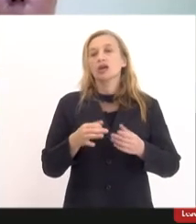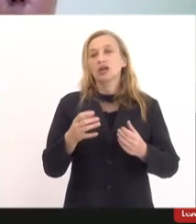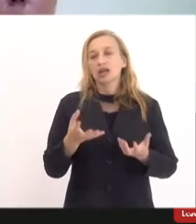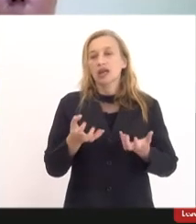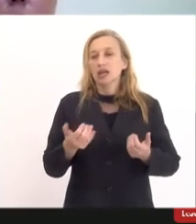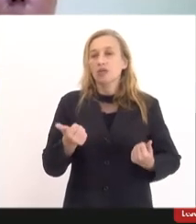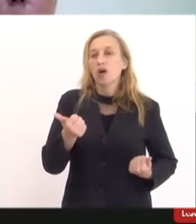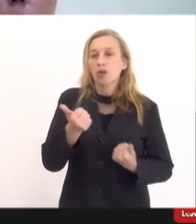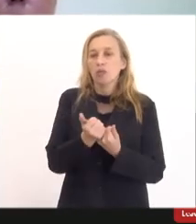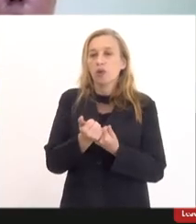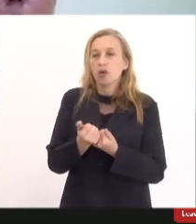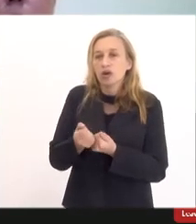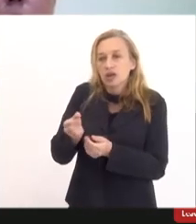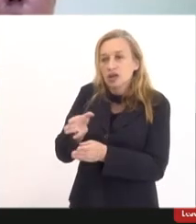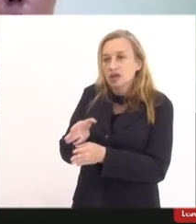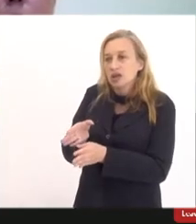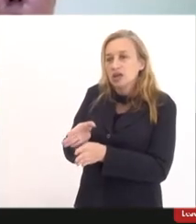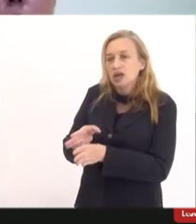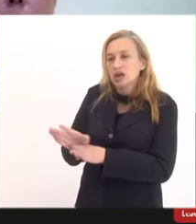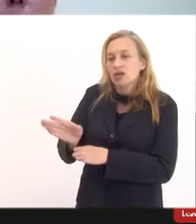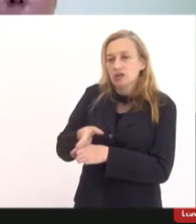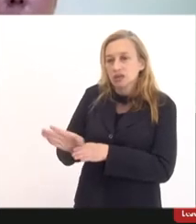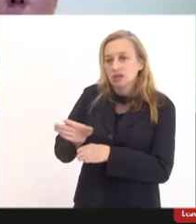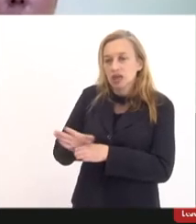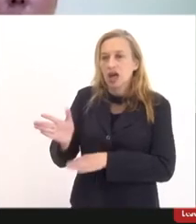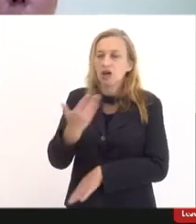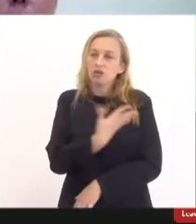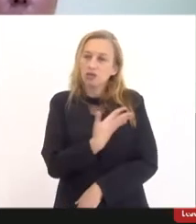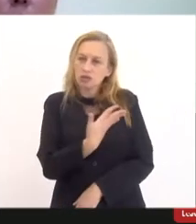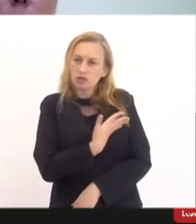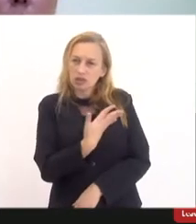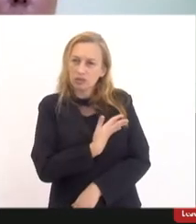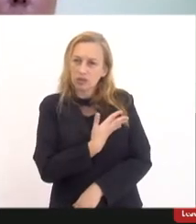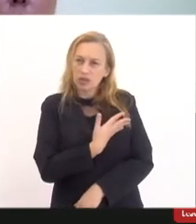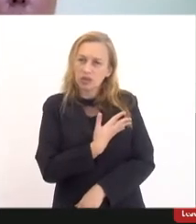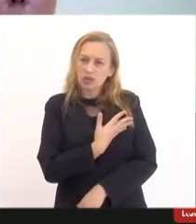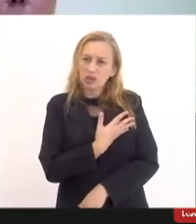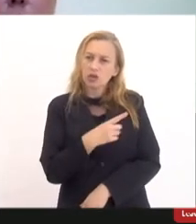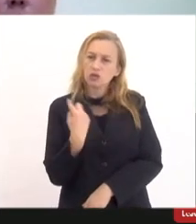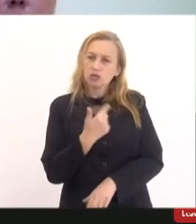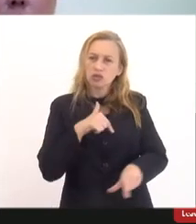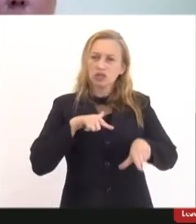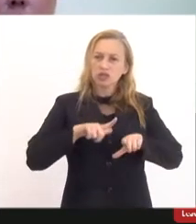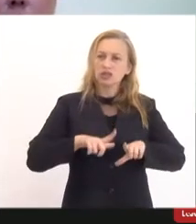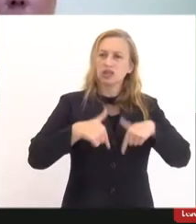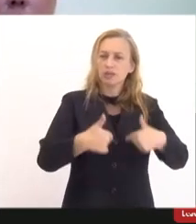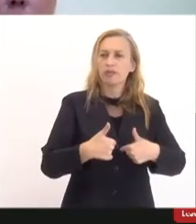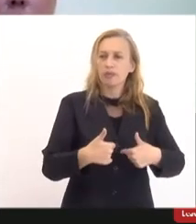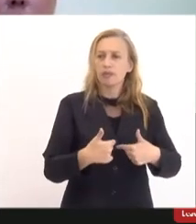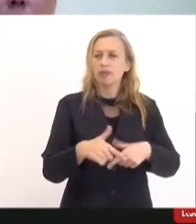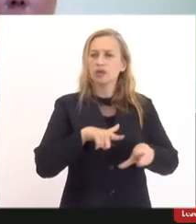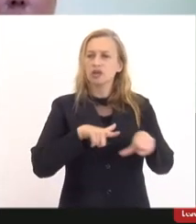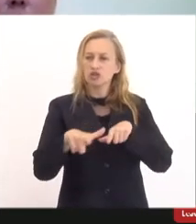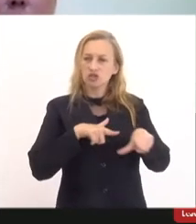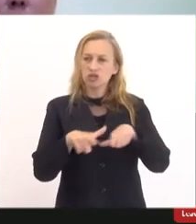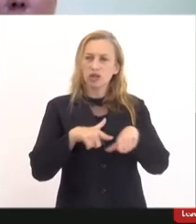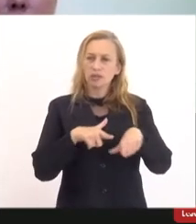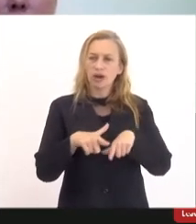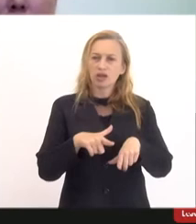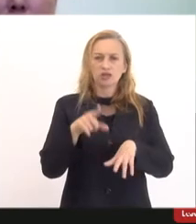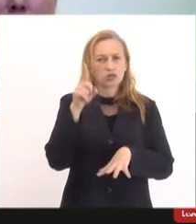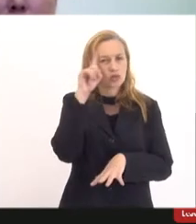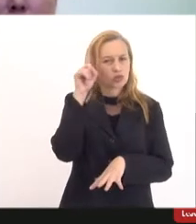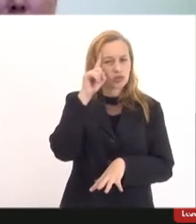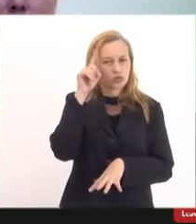e orientar os nossos colegas a respeito das nossas atuações no dia a dia profissional. e como aparece a